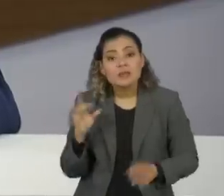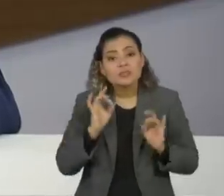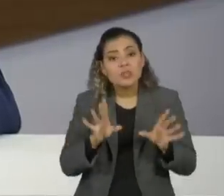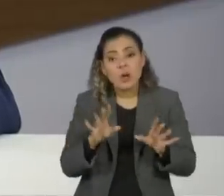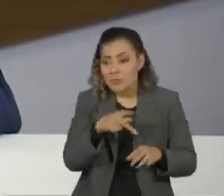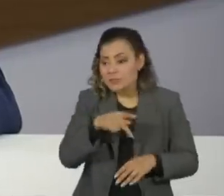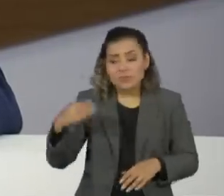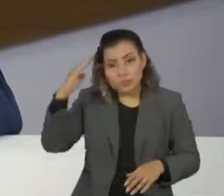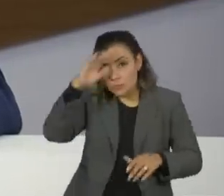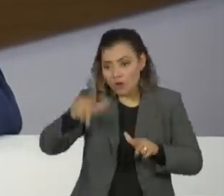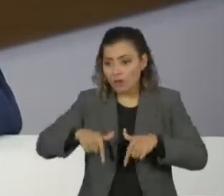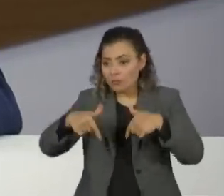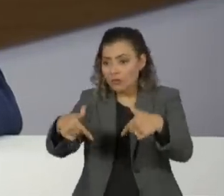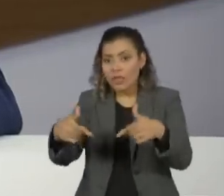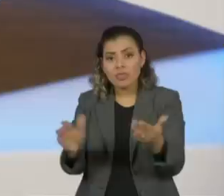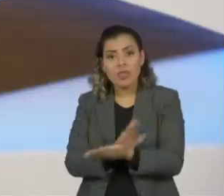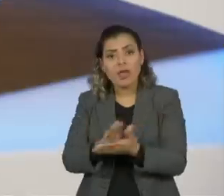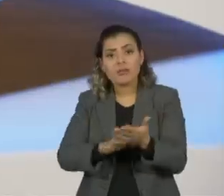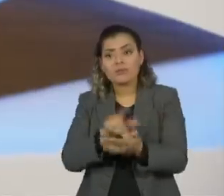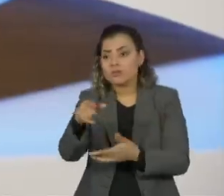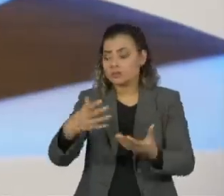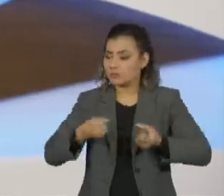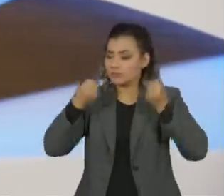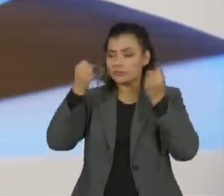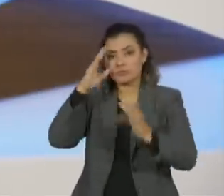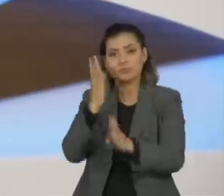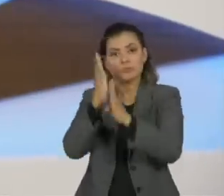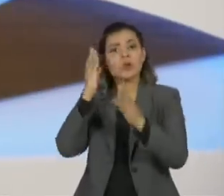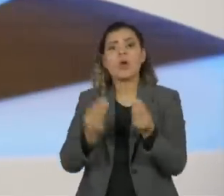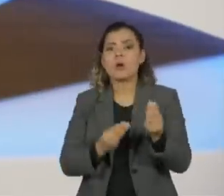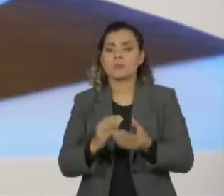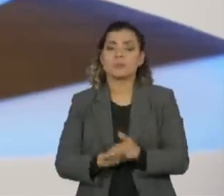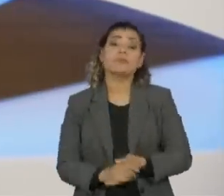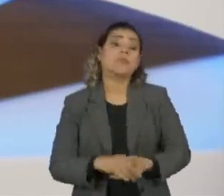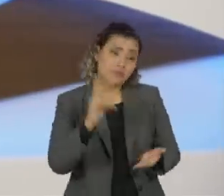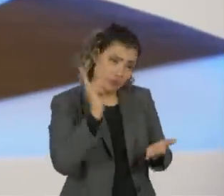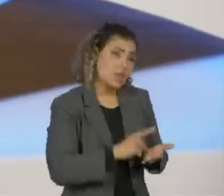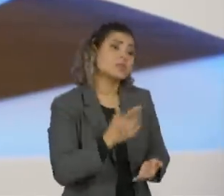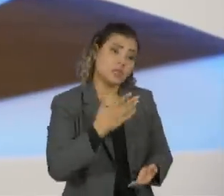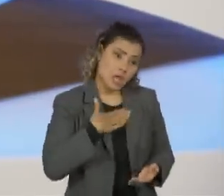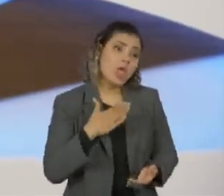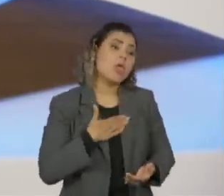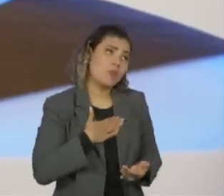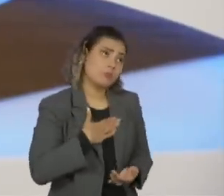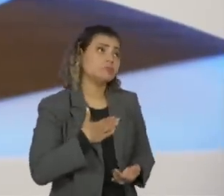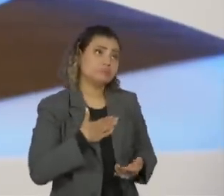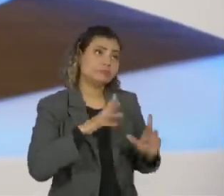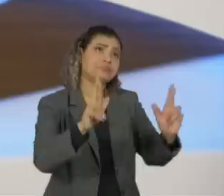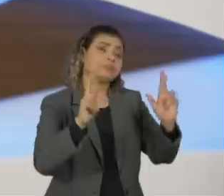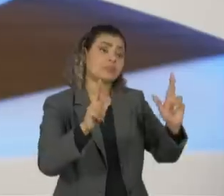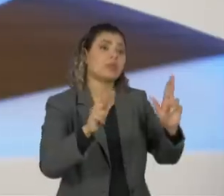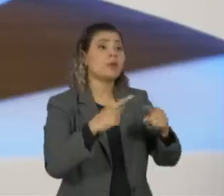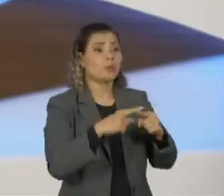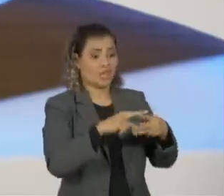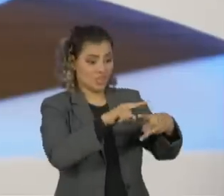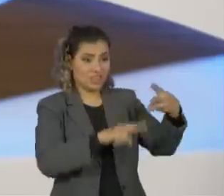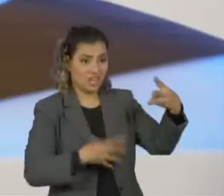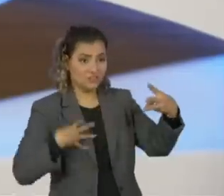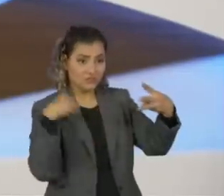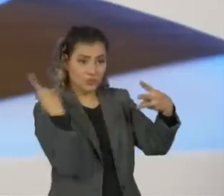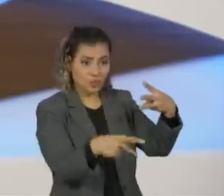Bolsonaro que ele não entregou? Eu esperava, para dizer a verdade, que ele ia passar um pito naqueles três filhos dele.